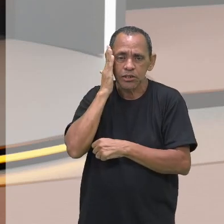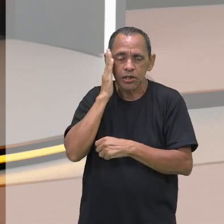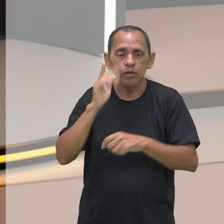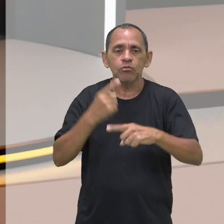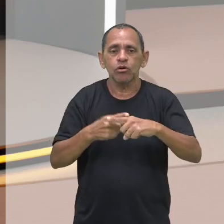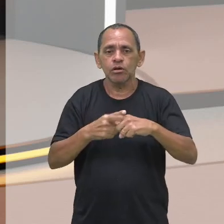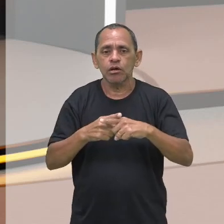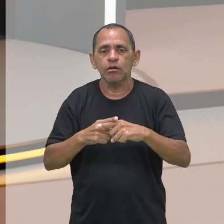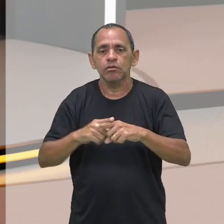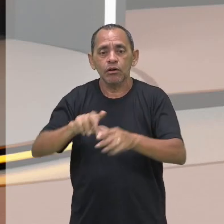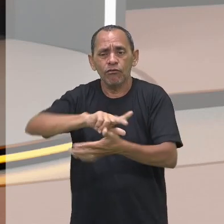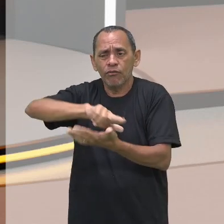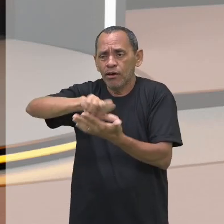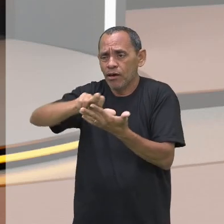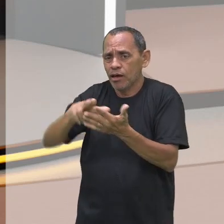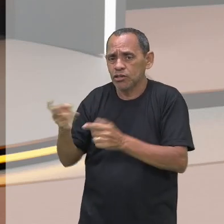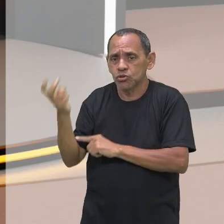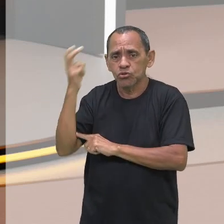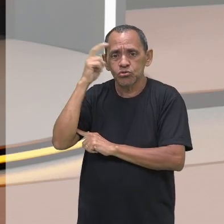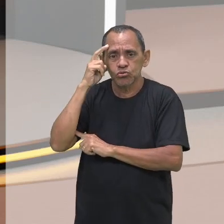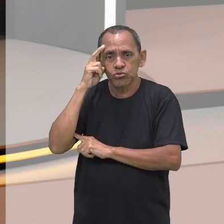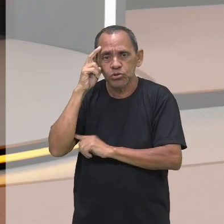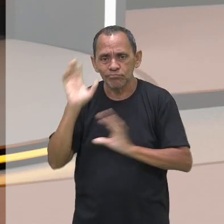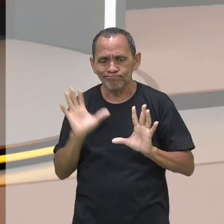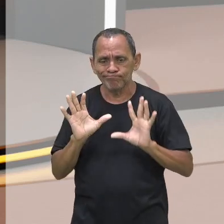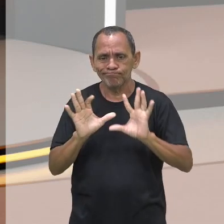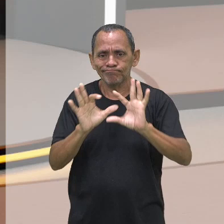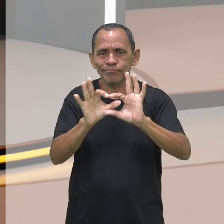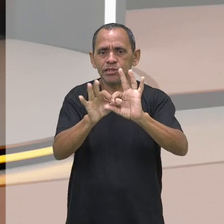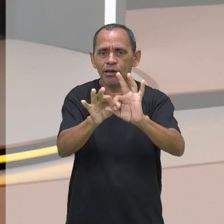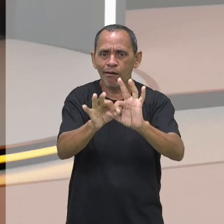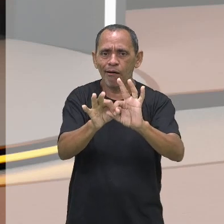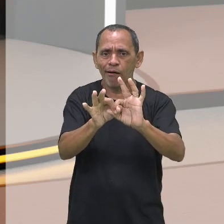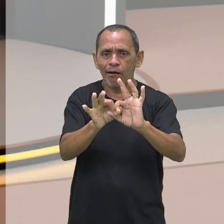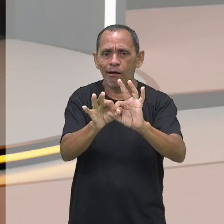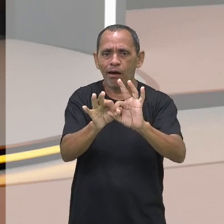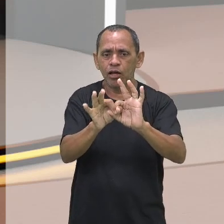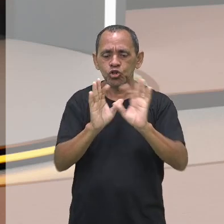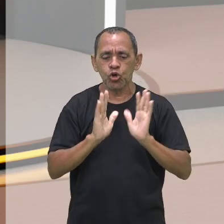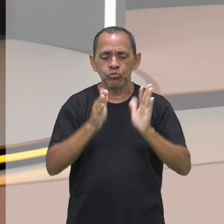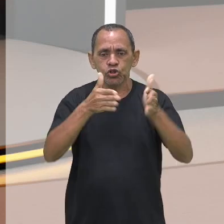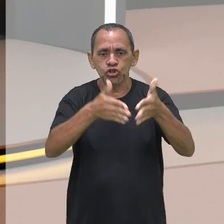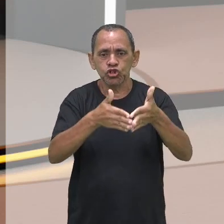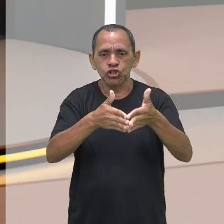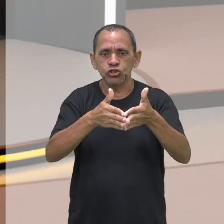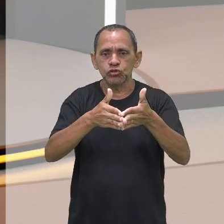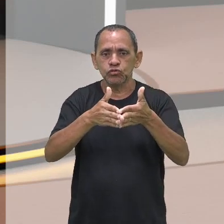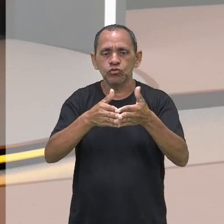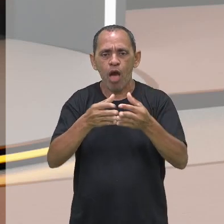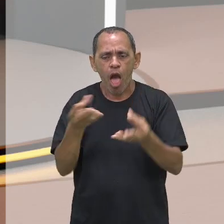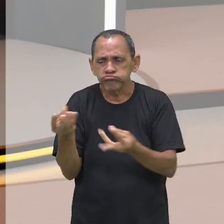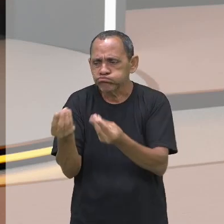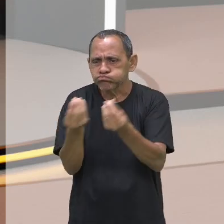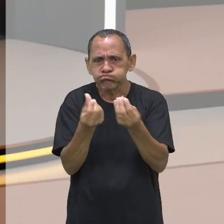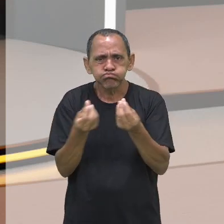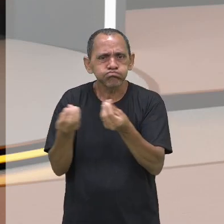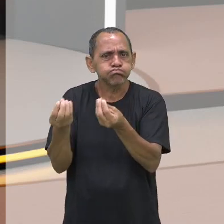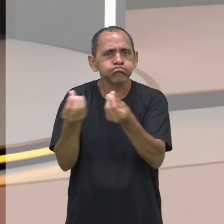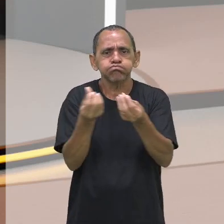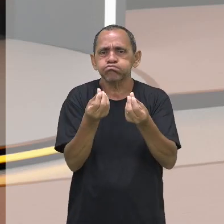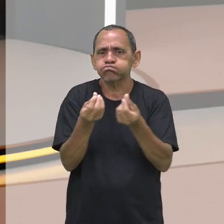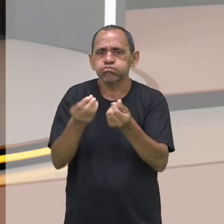cultural está realmente ligada diretamente à pluralidade da expressão, à